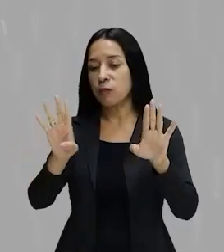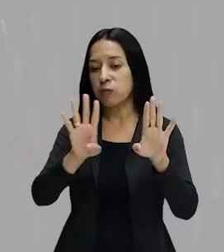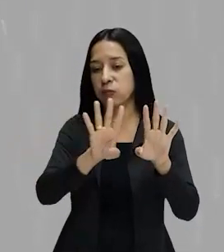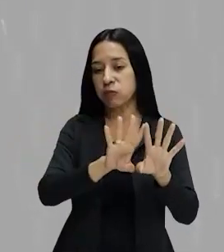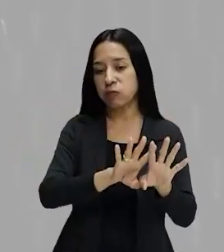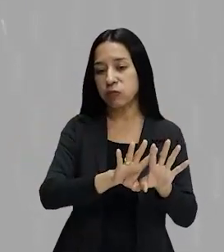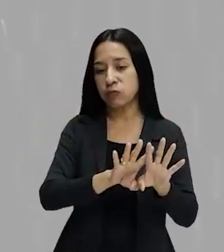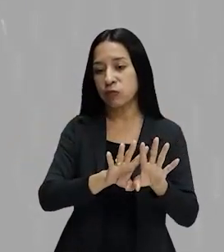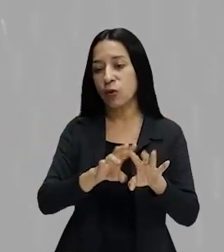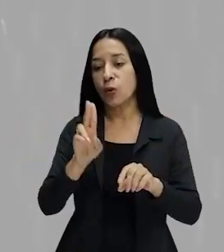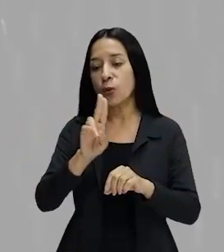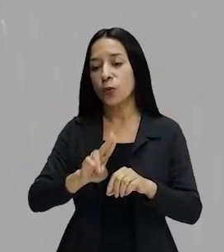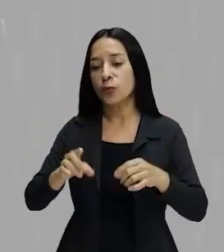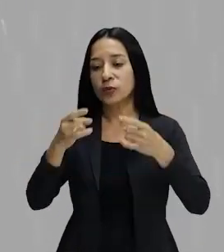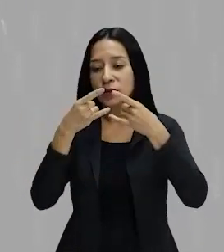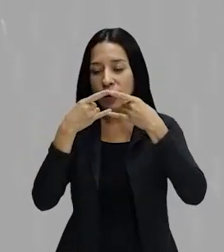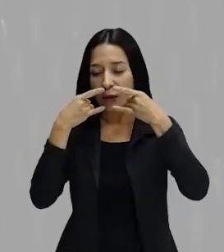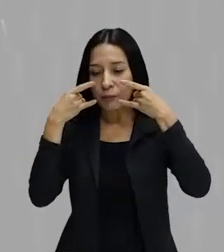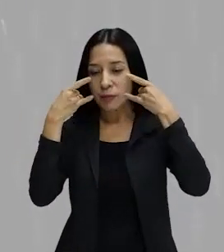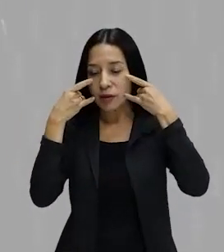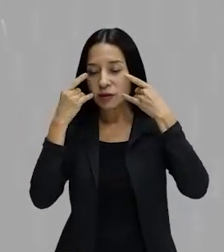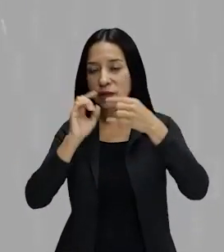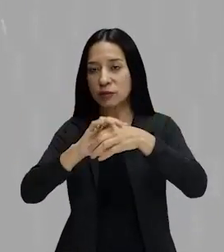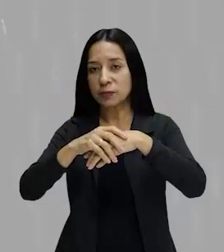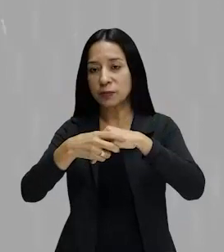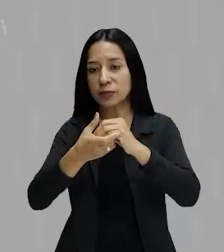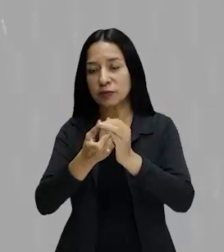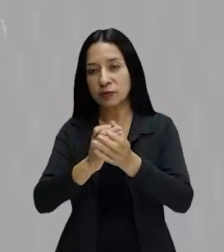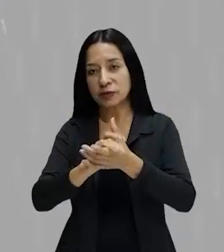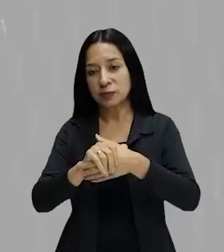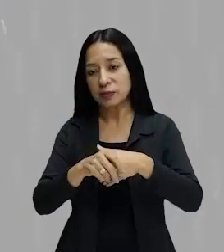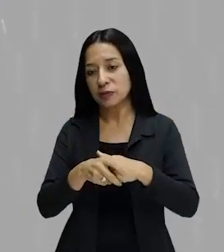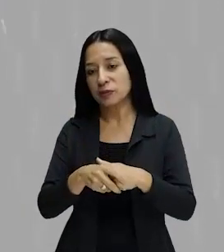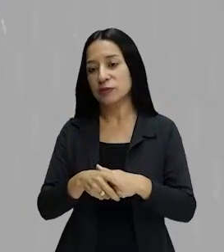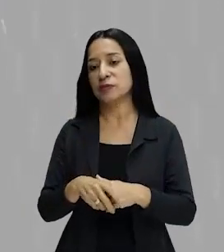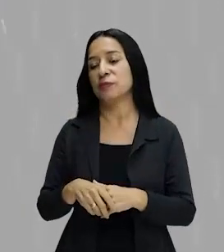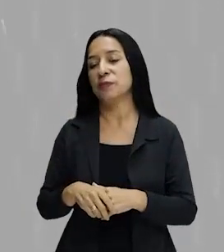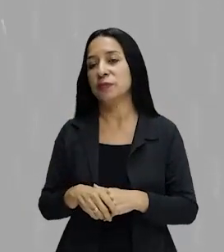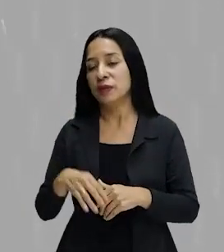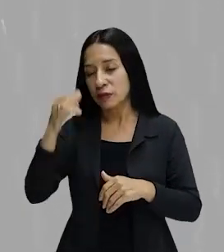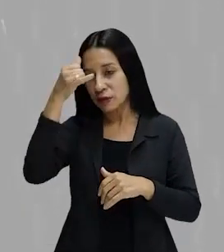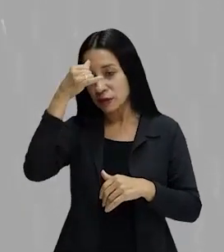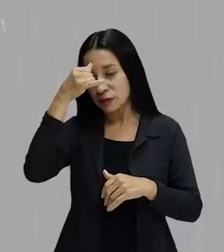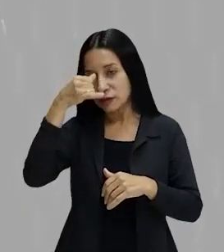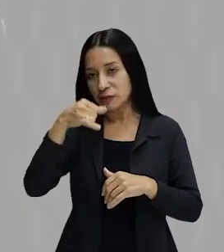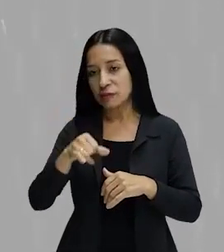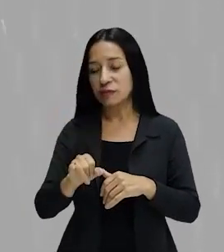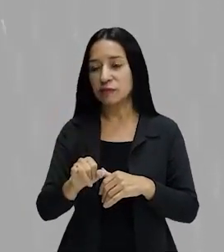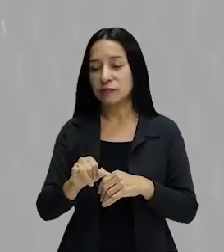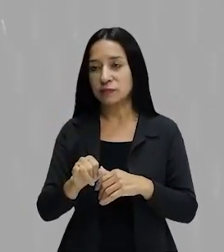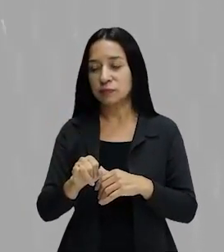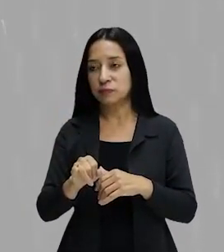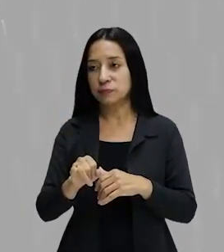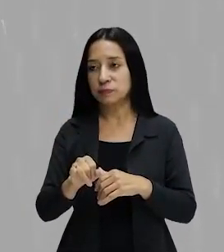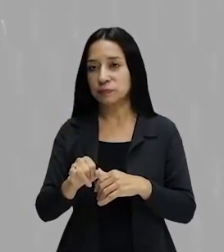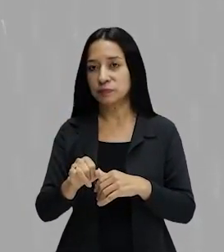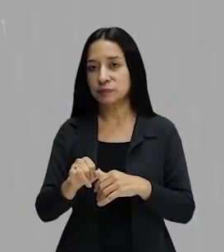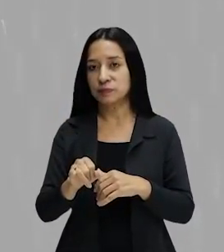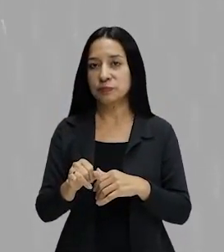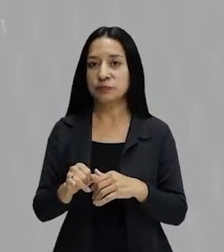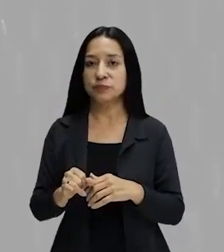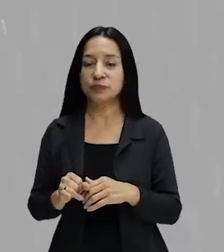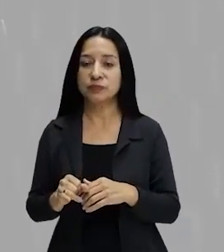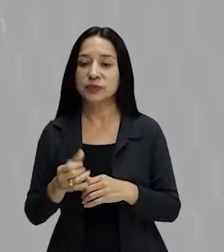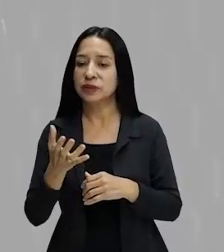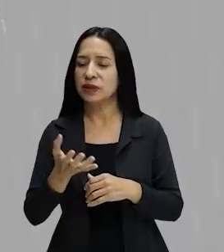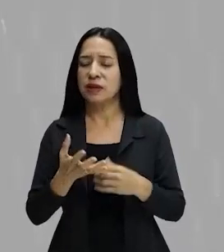máscaras, higienizar bem as mãos e evitar esse, embora a gente